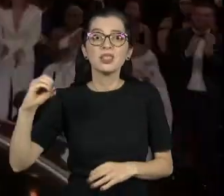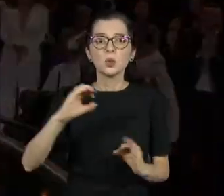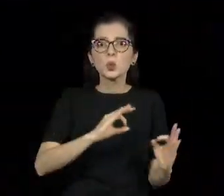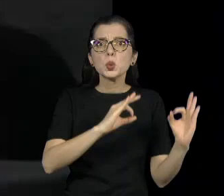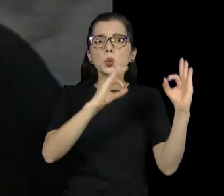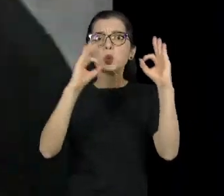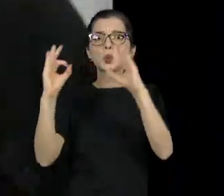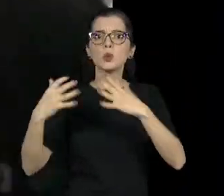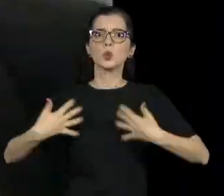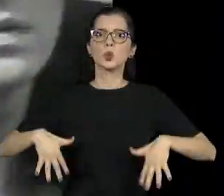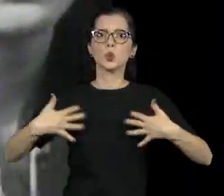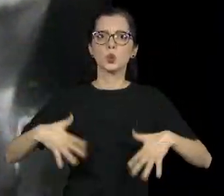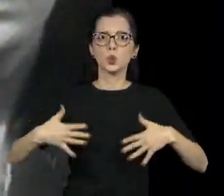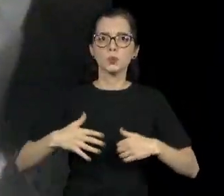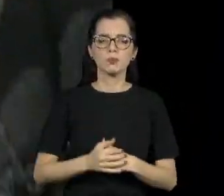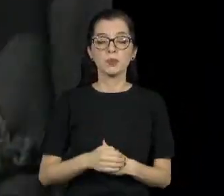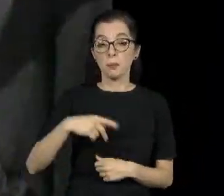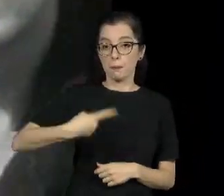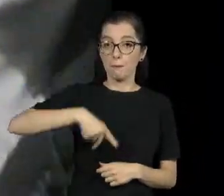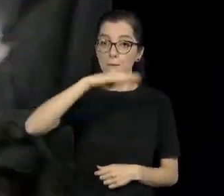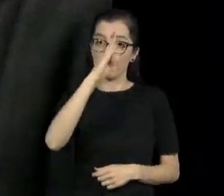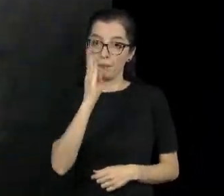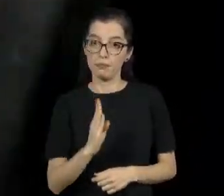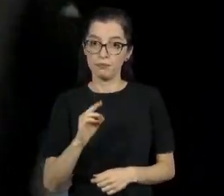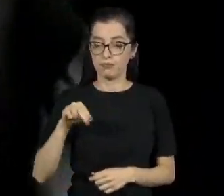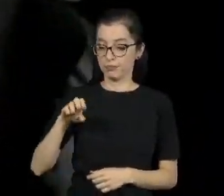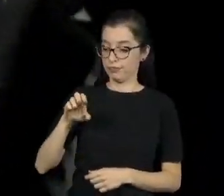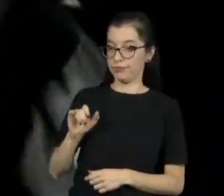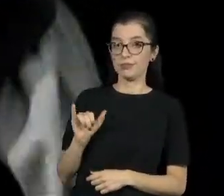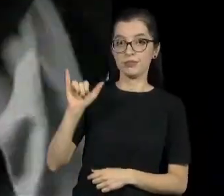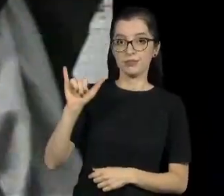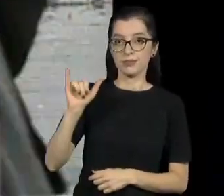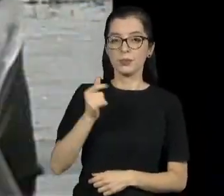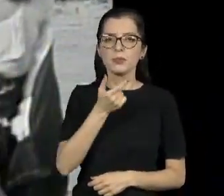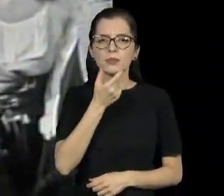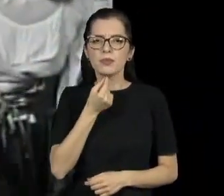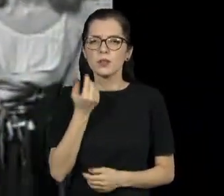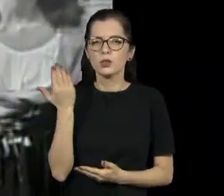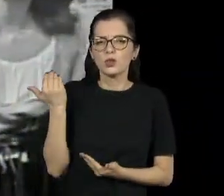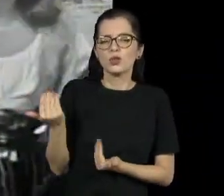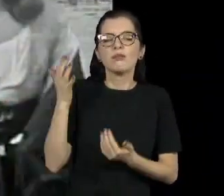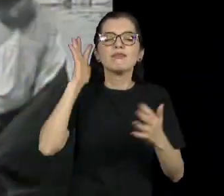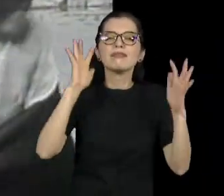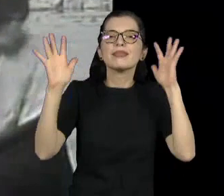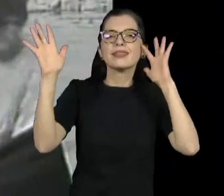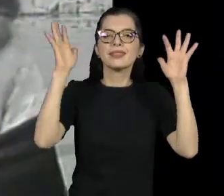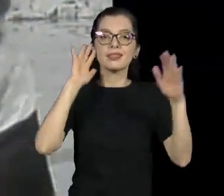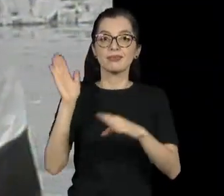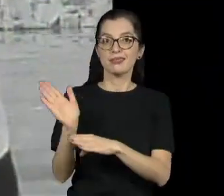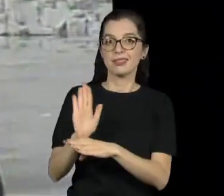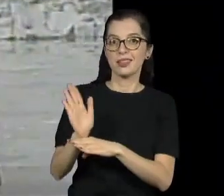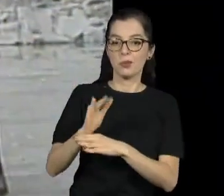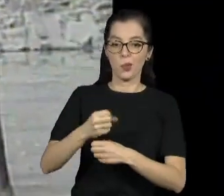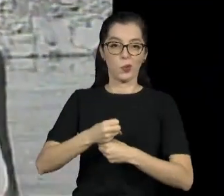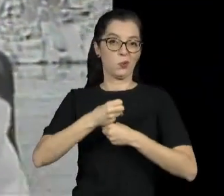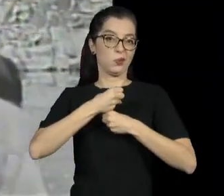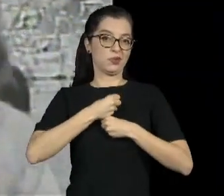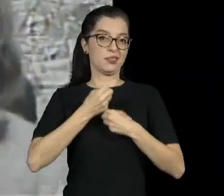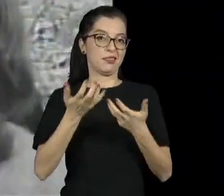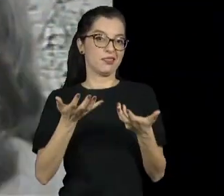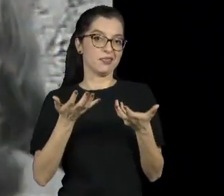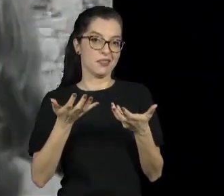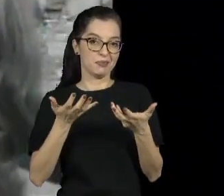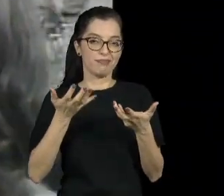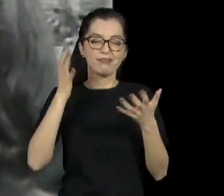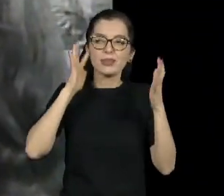Aqui no Brasil, Ney La Torraca, desde menino, sonhava com o cinema e com esse prêmio. Ele se imaginava passando